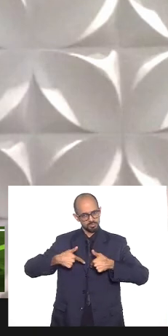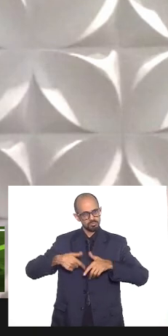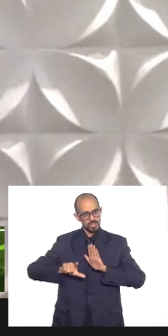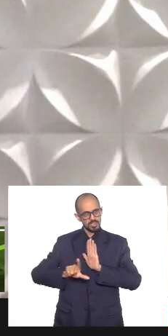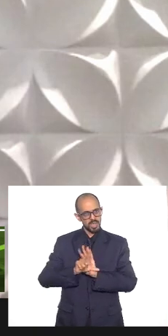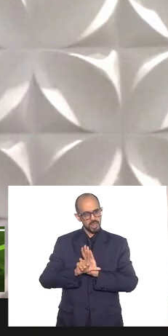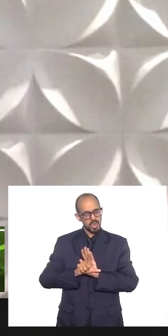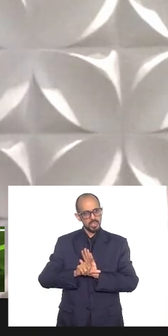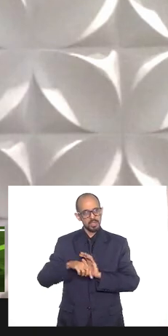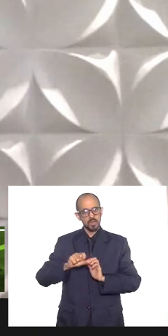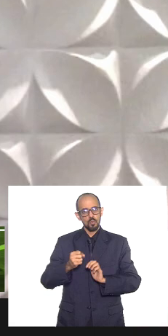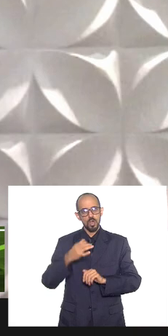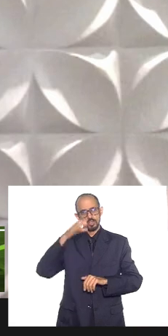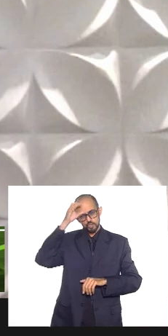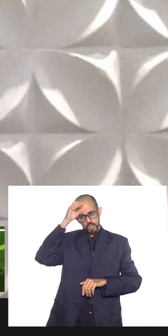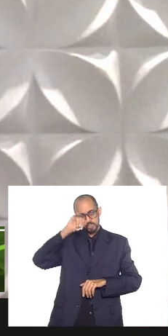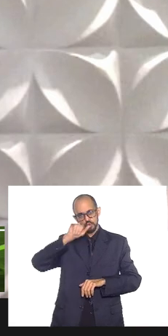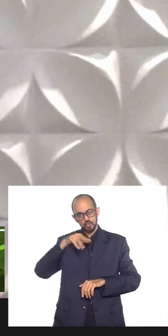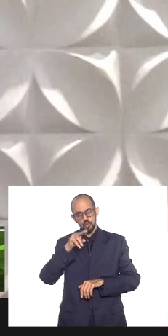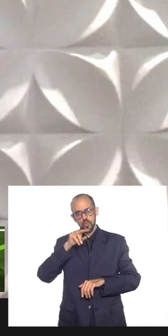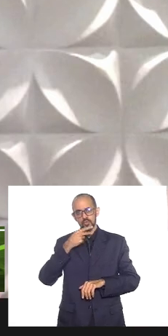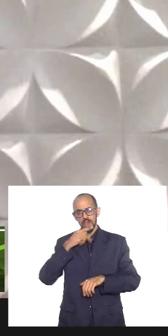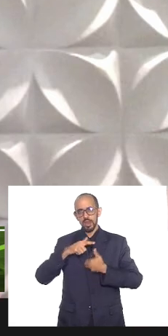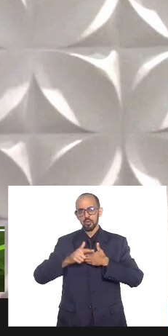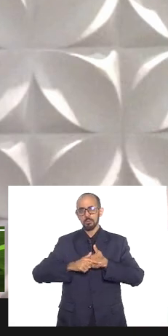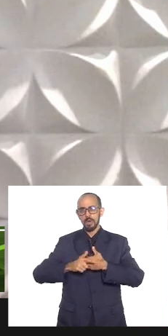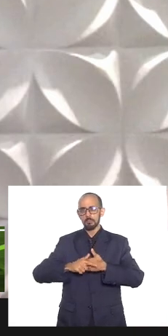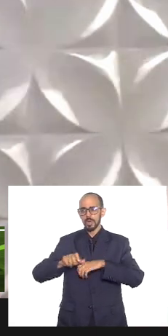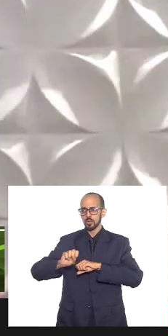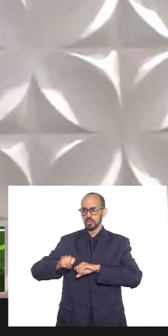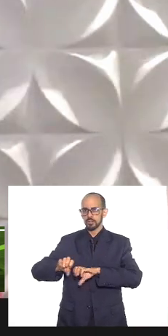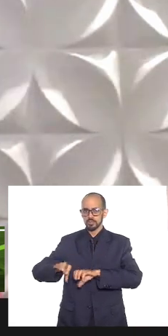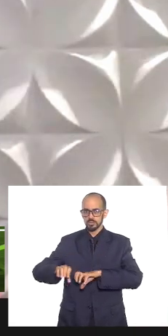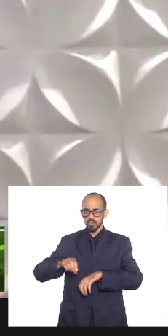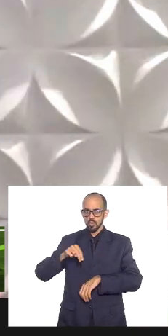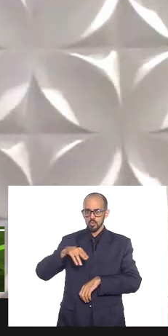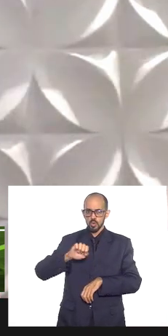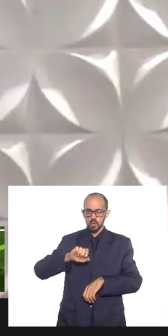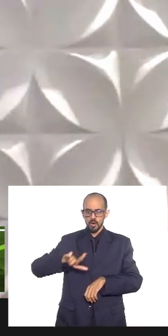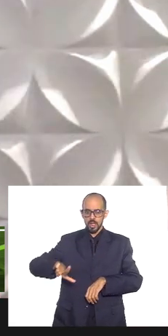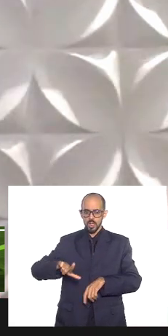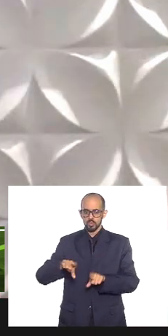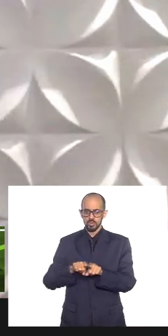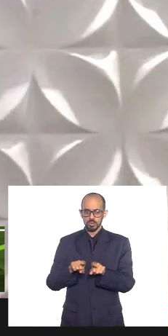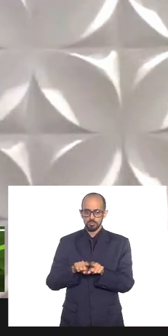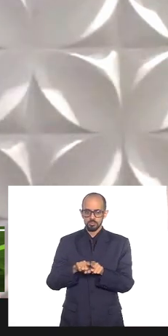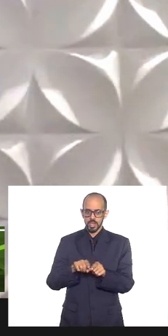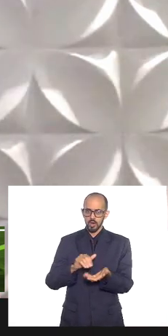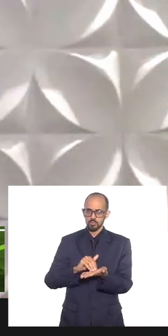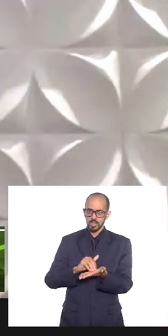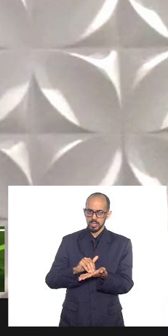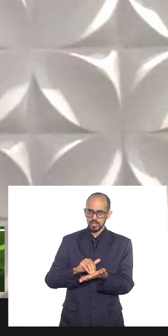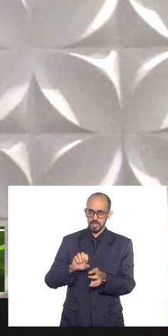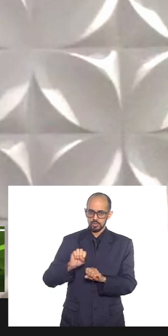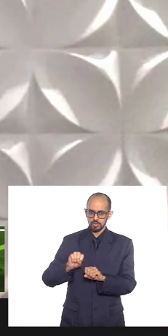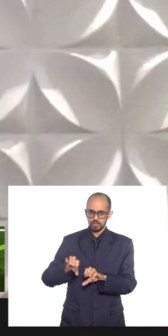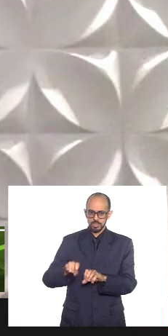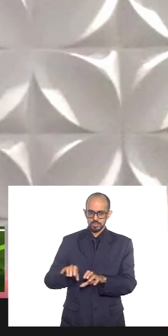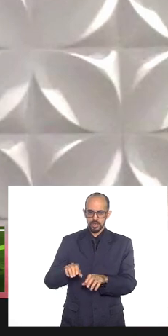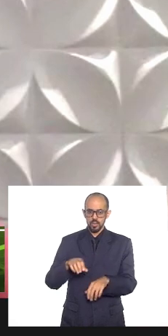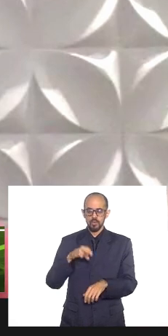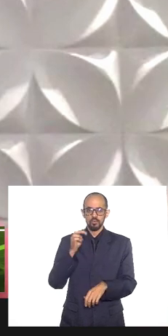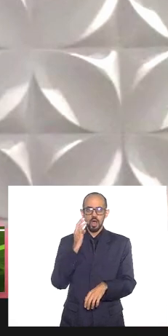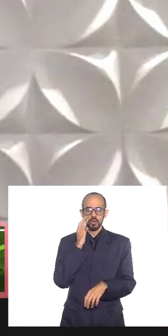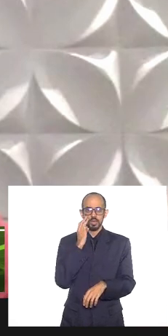educação quando o deputado Noel de Carvalho fala da sua experiência como secretário de educação quando o deputado